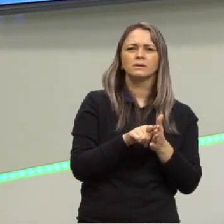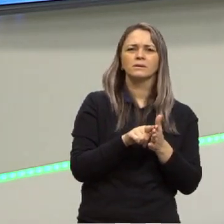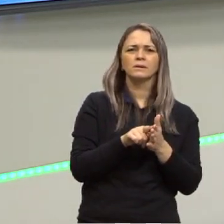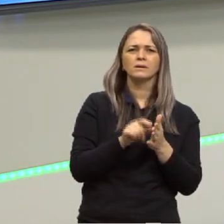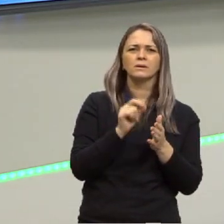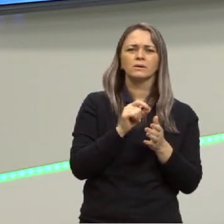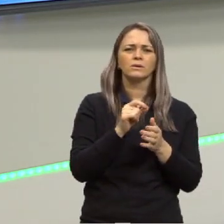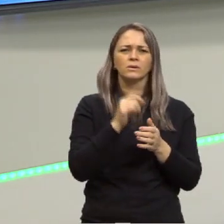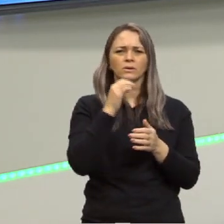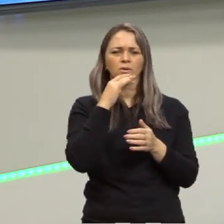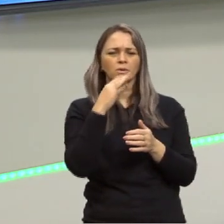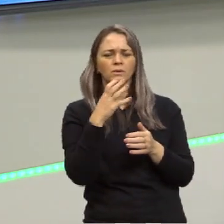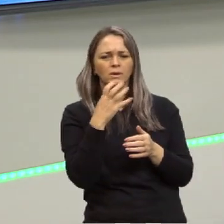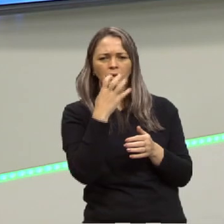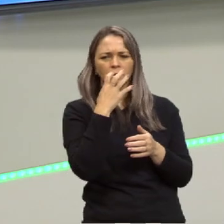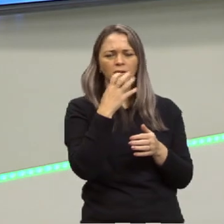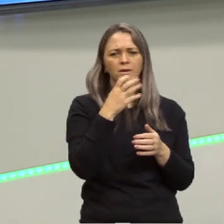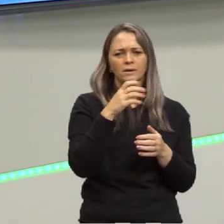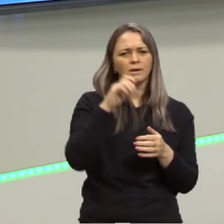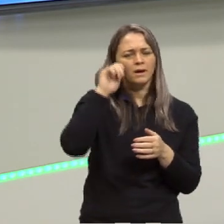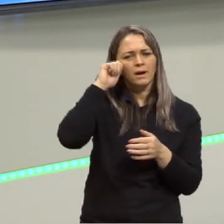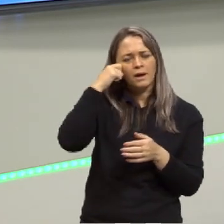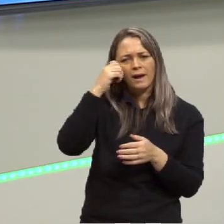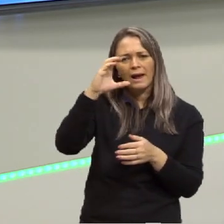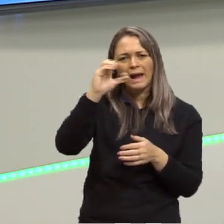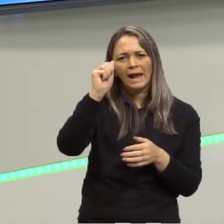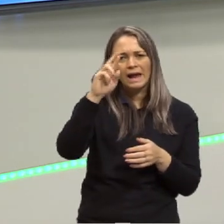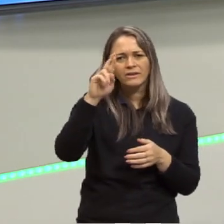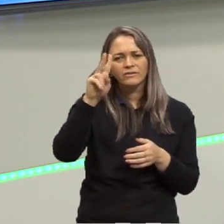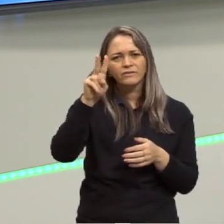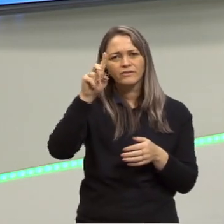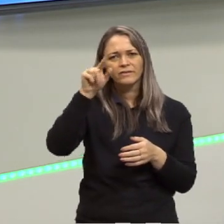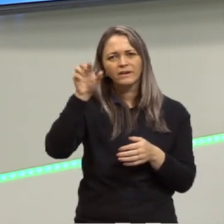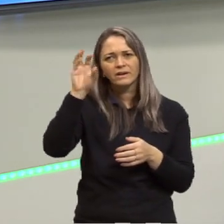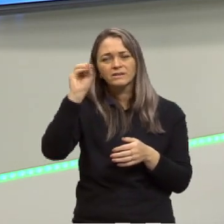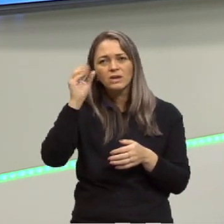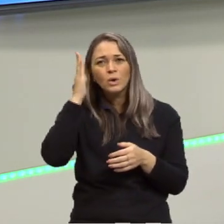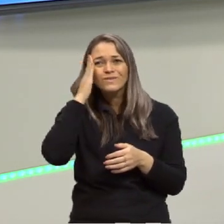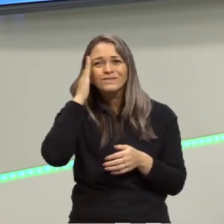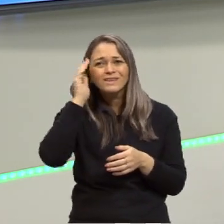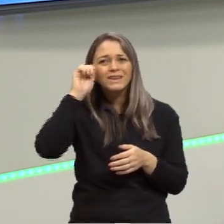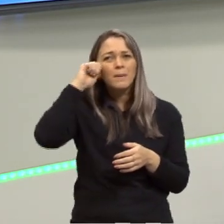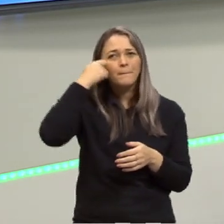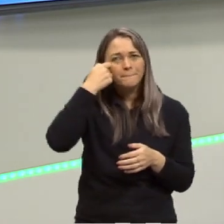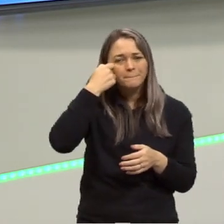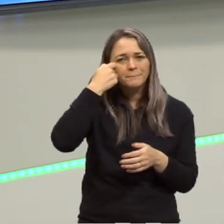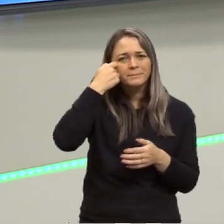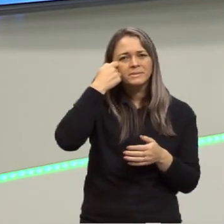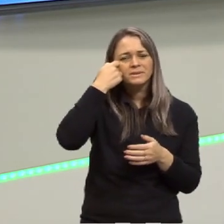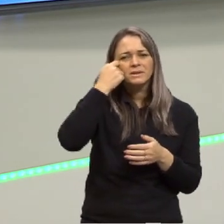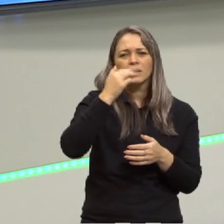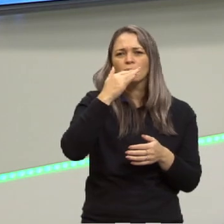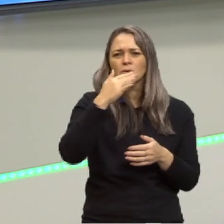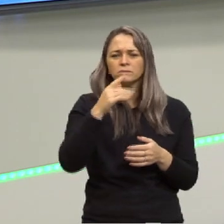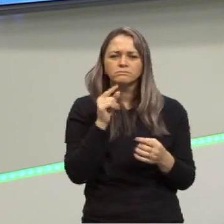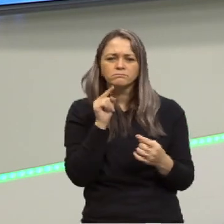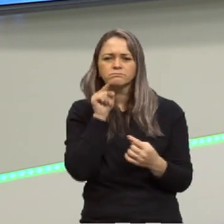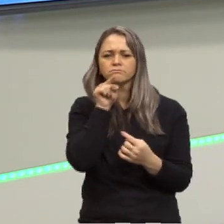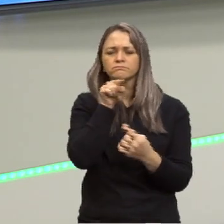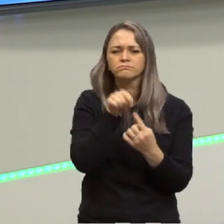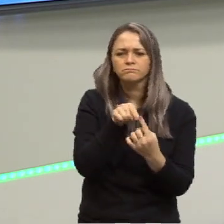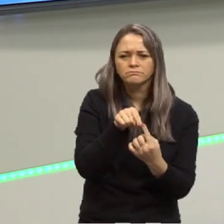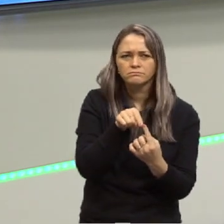carvão era preto ou era verde ou era azul quando eu digo cor de carvão eu sei a cor ali ela é objetiva